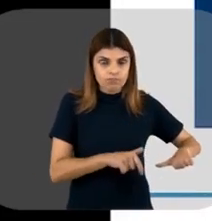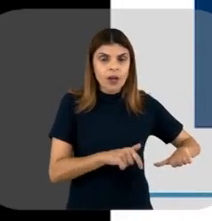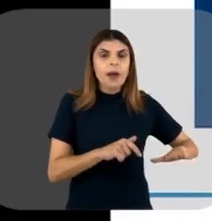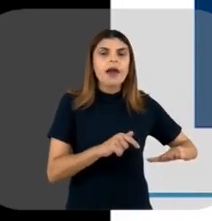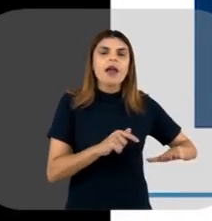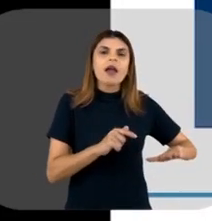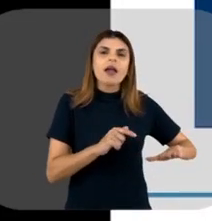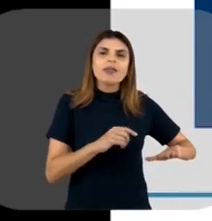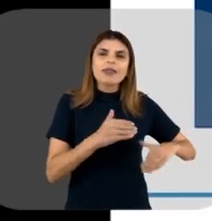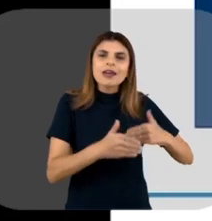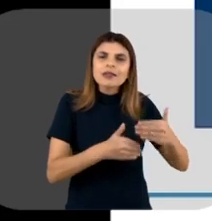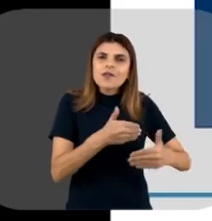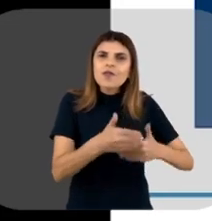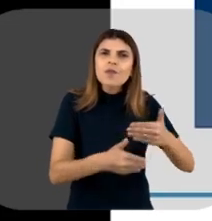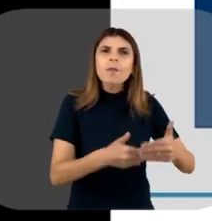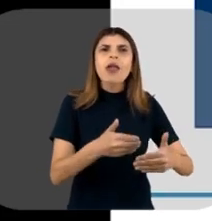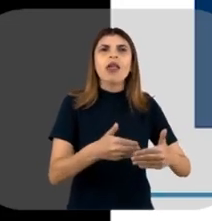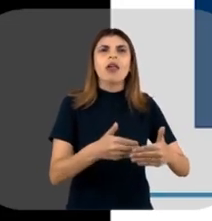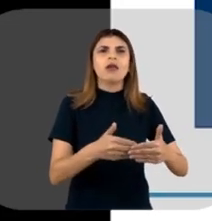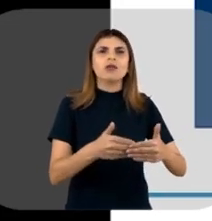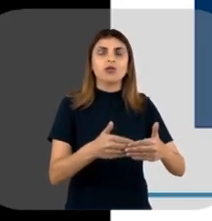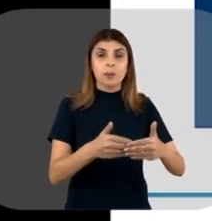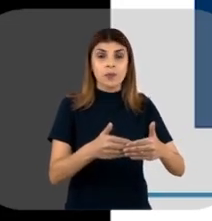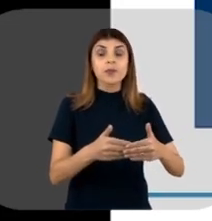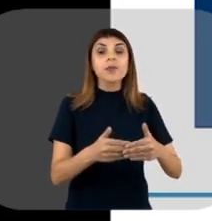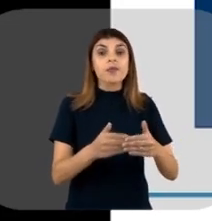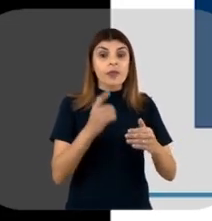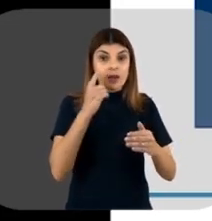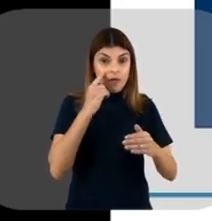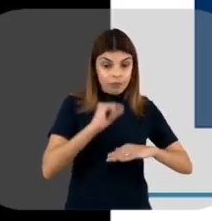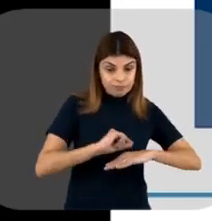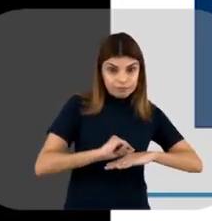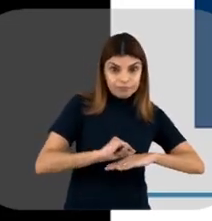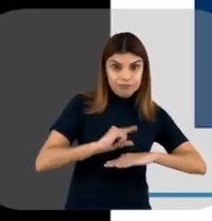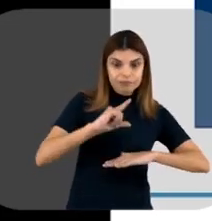que é o desenvolvimento, basicamente, né?